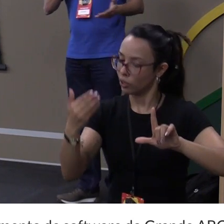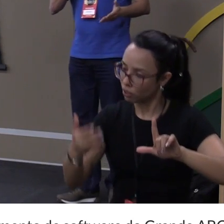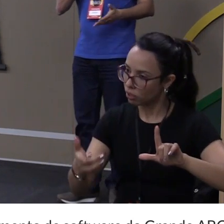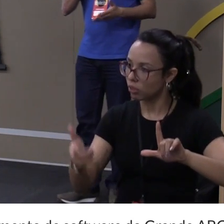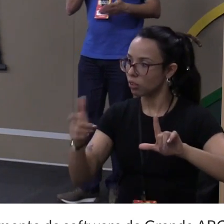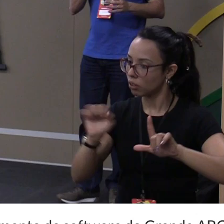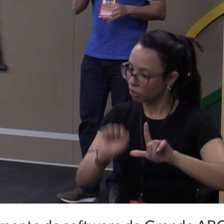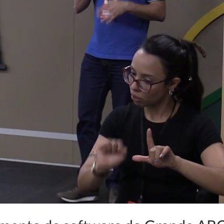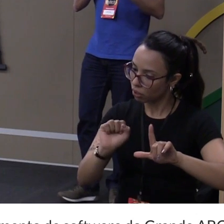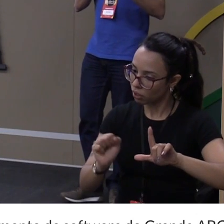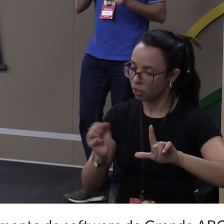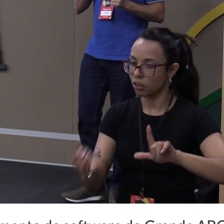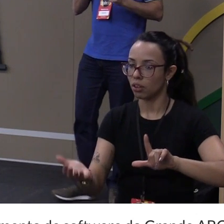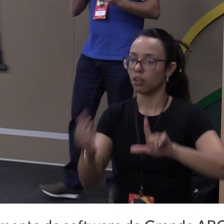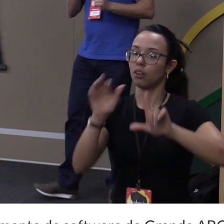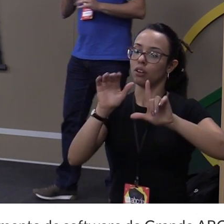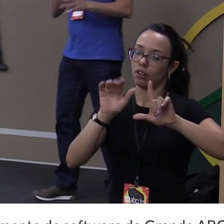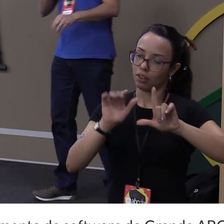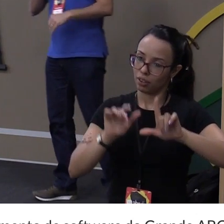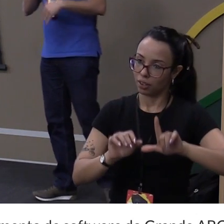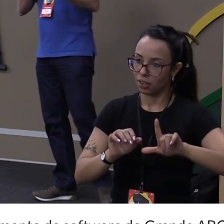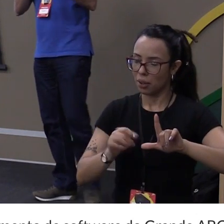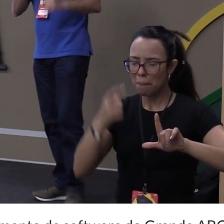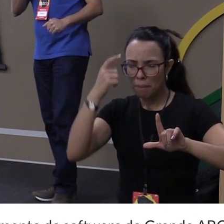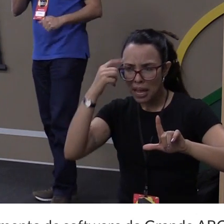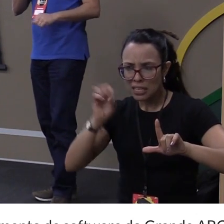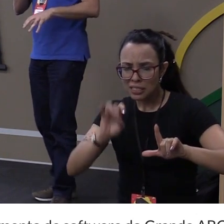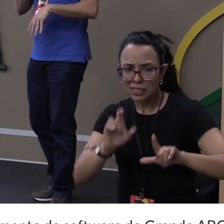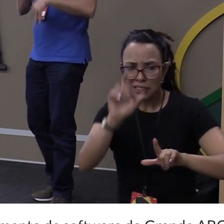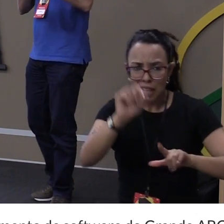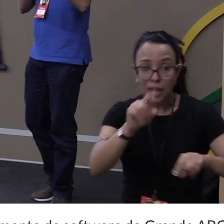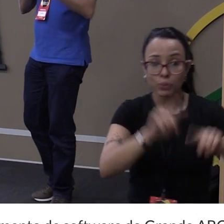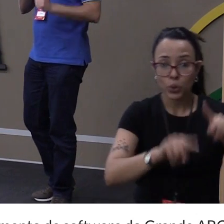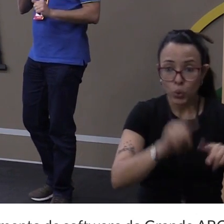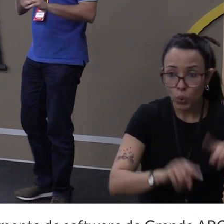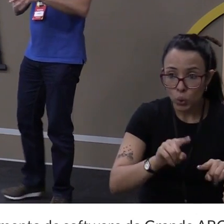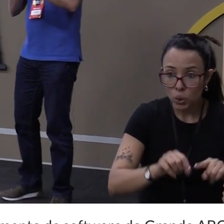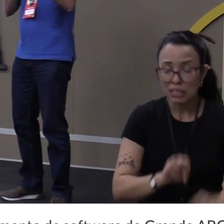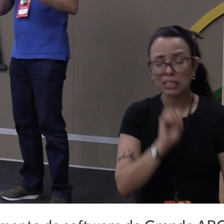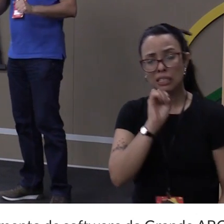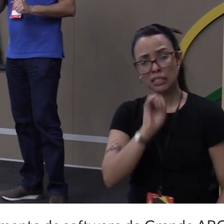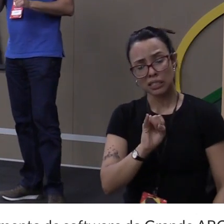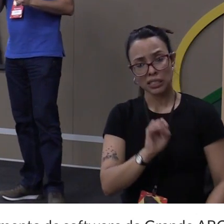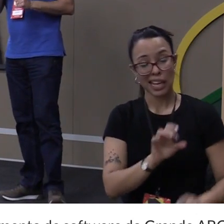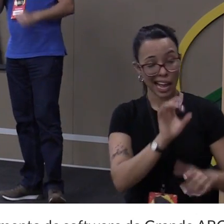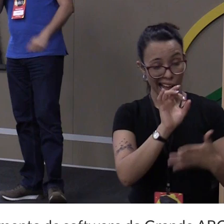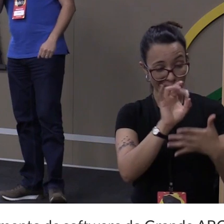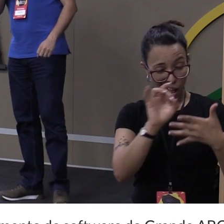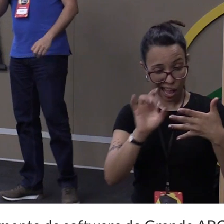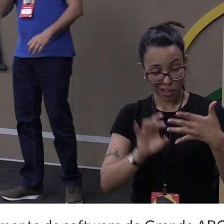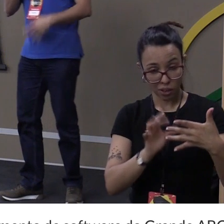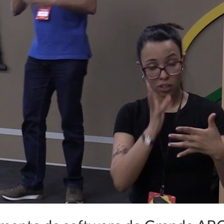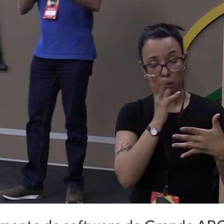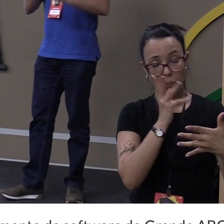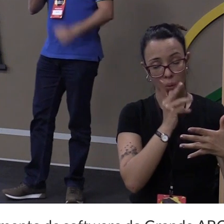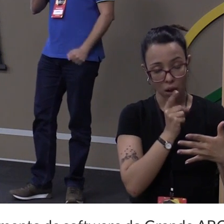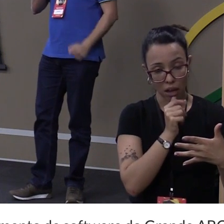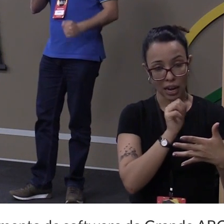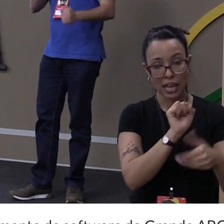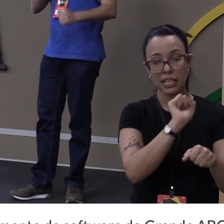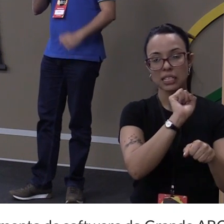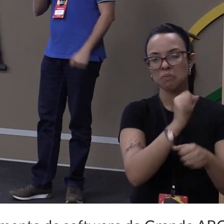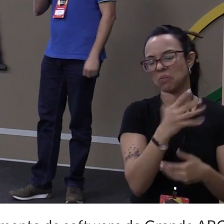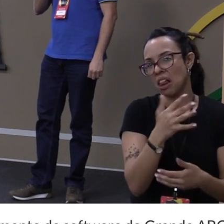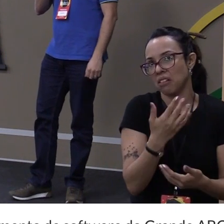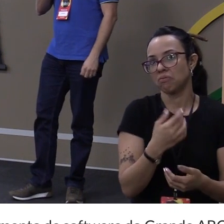se eu tenho dez produtos, ok, se cada request demora 100 milissegundos, beleza, rapidinho. E agora, se eu tenho